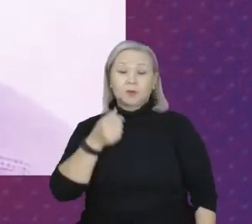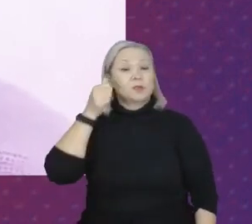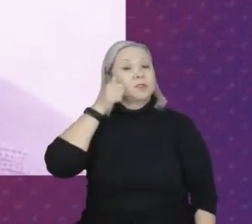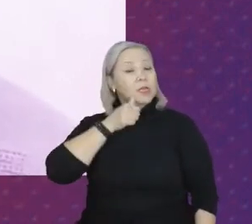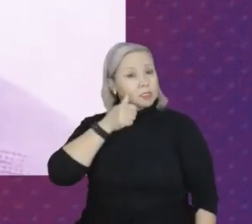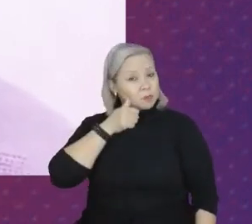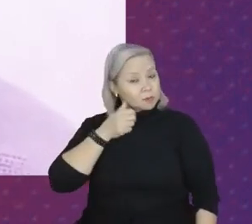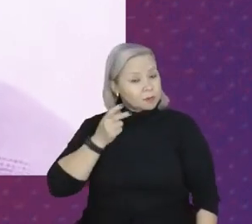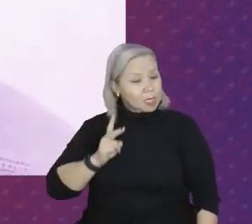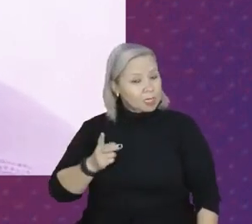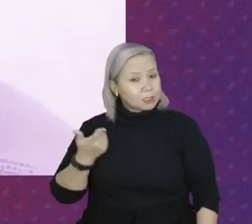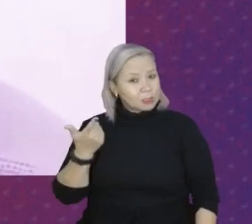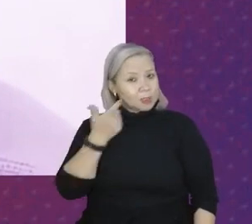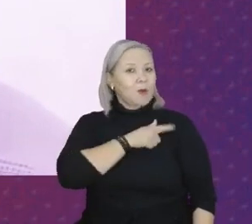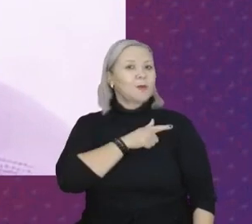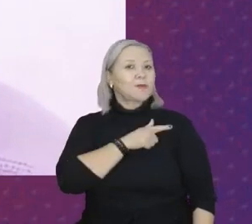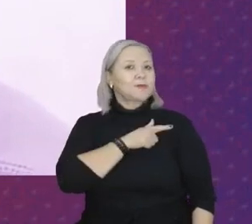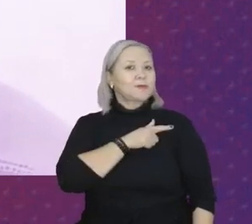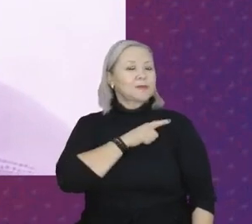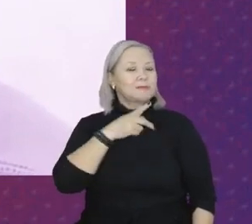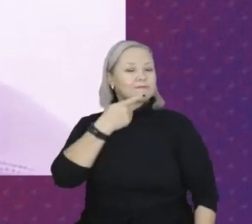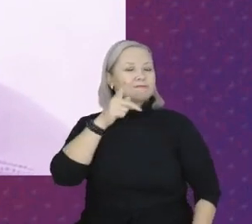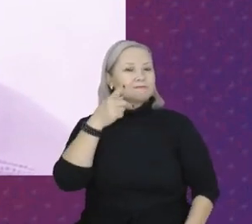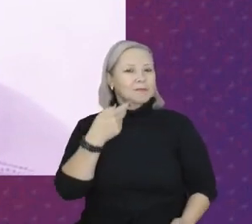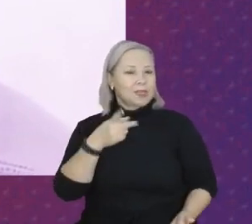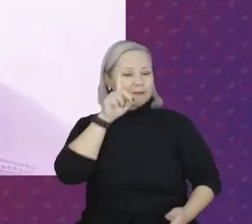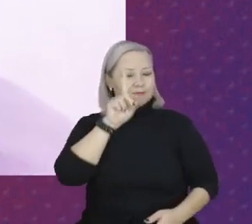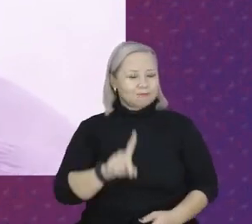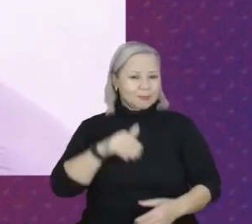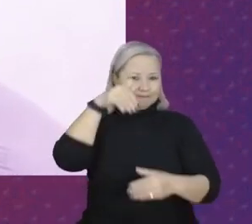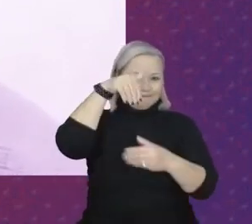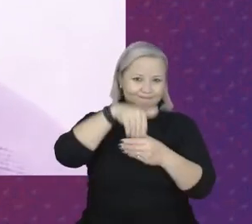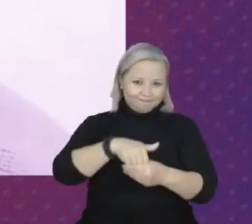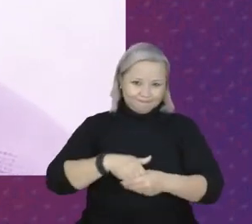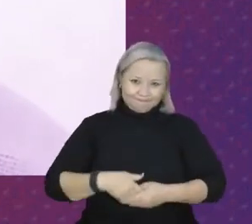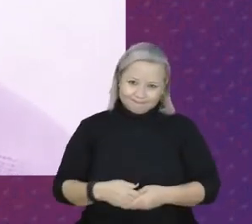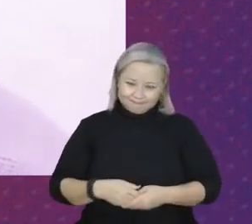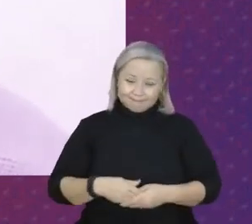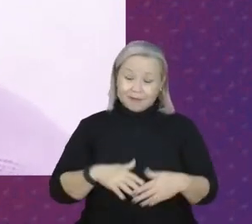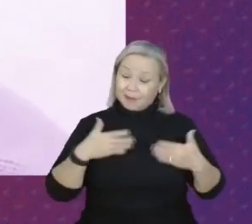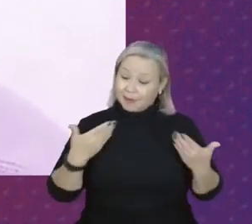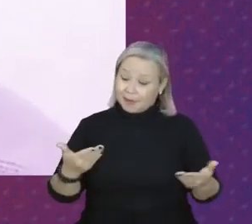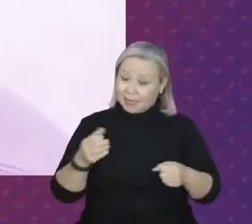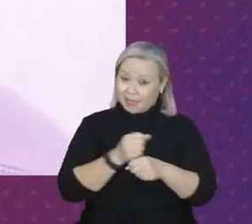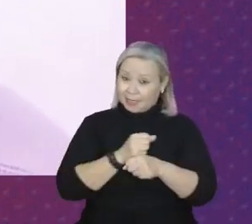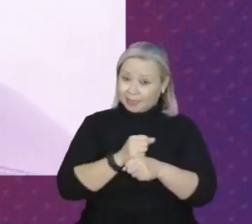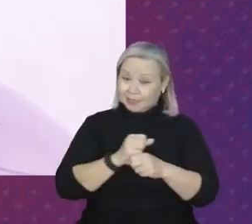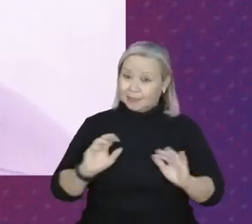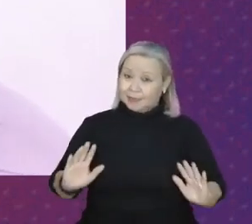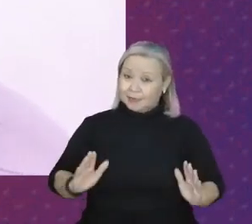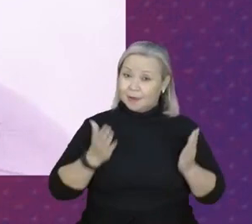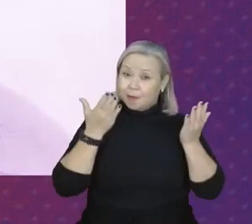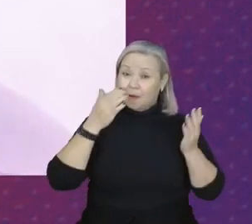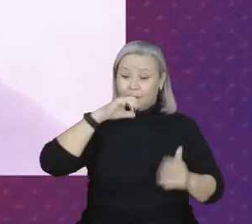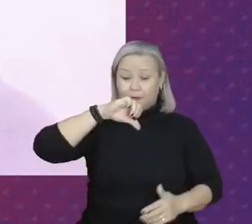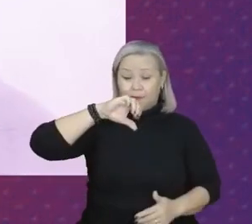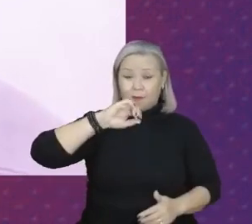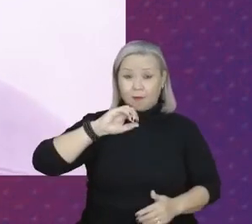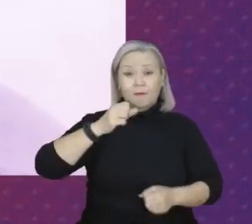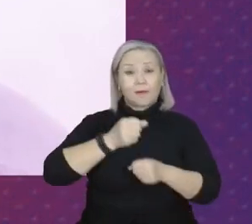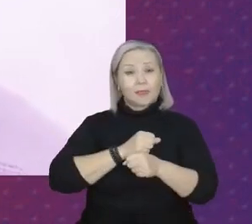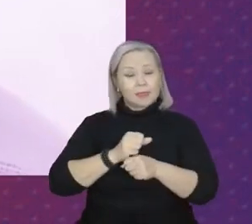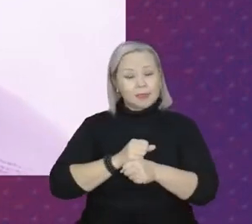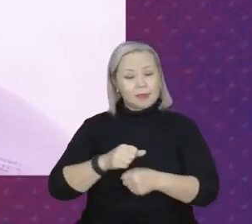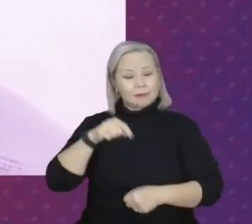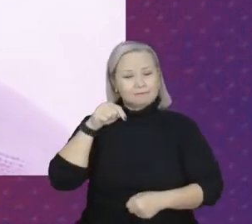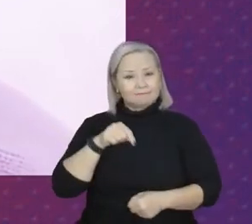mulheres conquistaram o seu direito ao voto. Então, esse ano, celebramos 90 anos desse